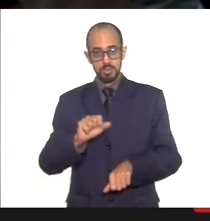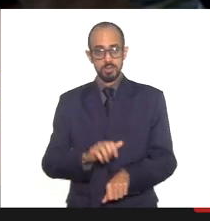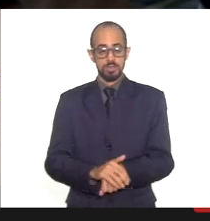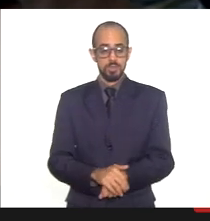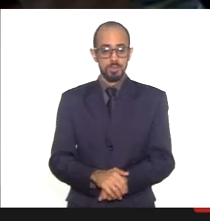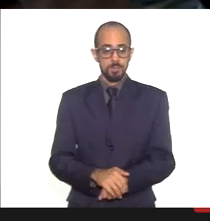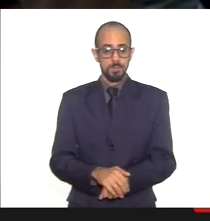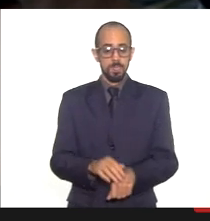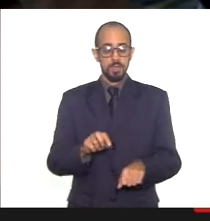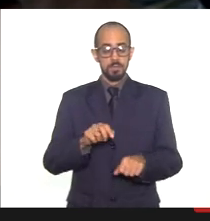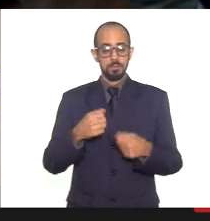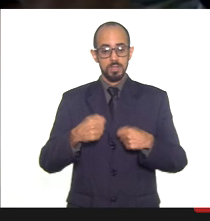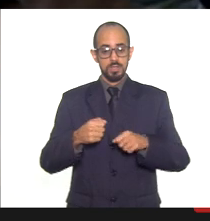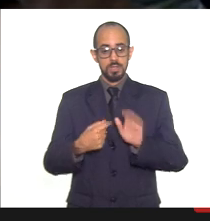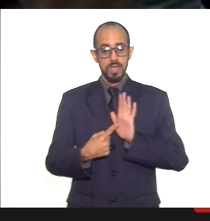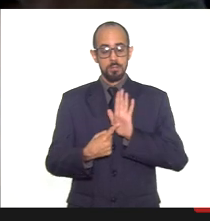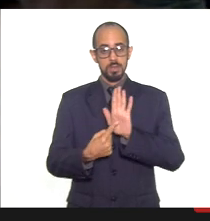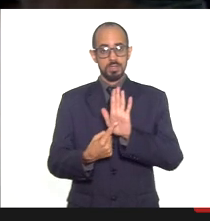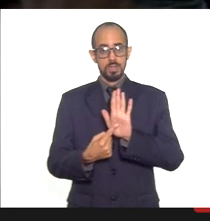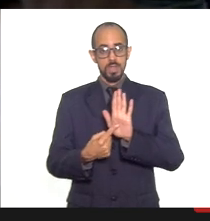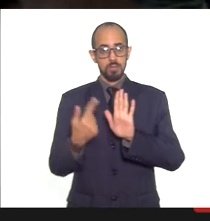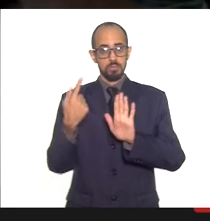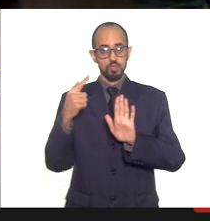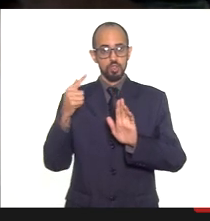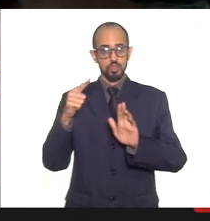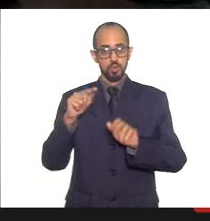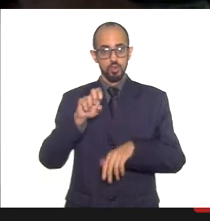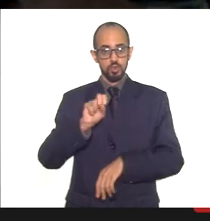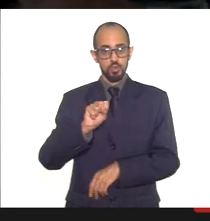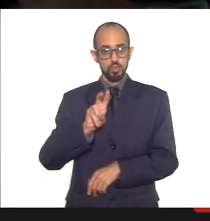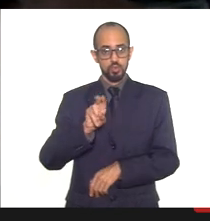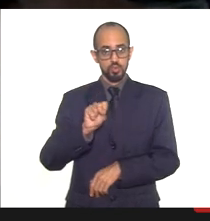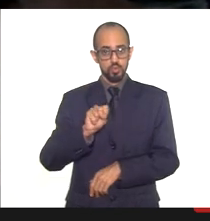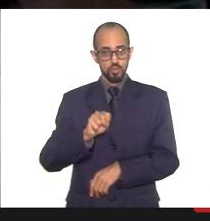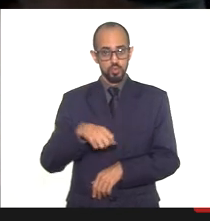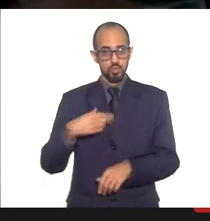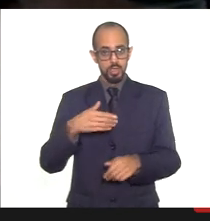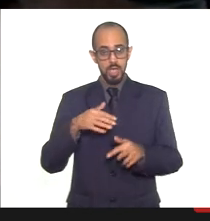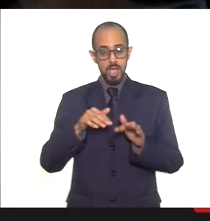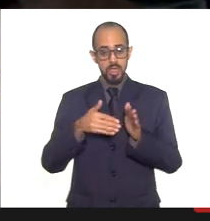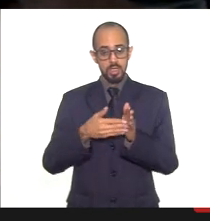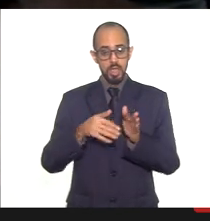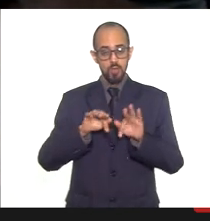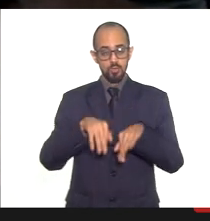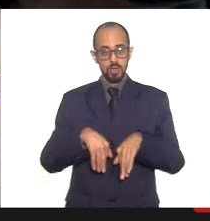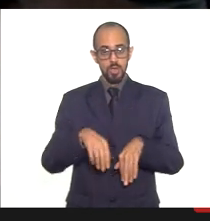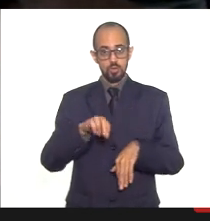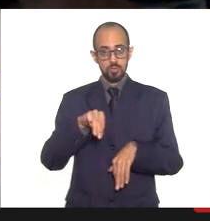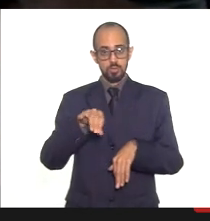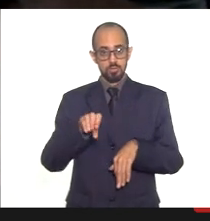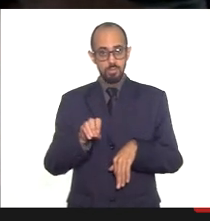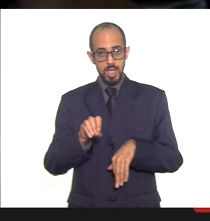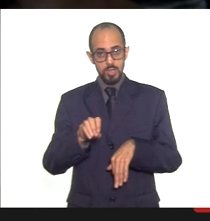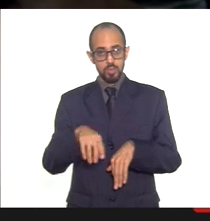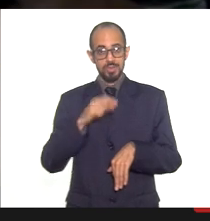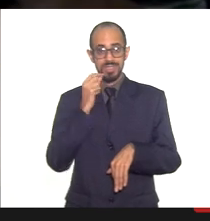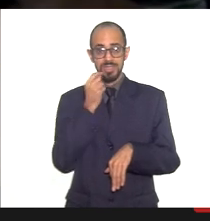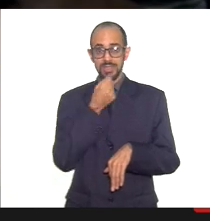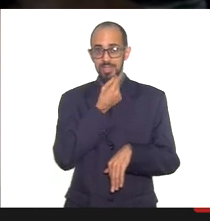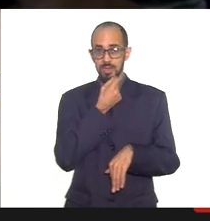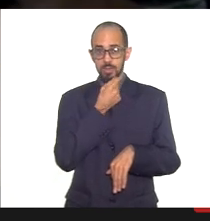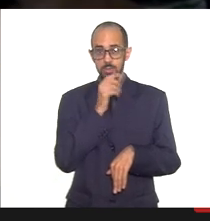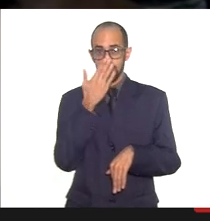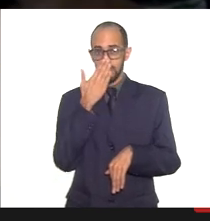que deve ser apresentado pelo gestor do SUS até o final dos meses de maio, setembro e fevereiro, em audiência pública na Casa Legislativa, respectivamente,